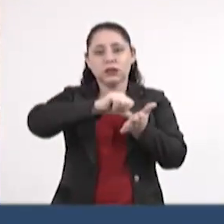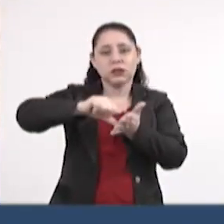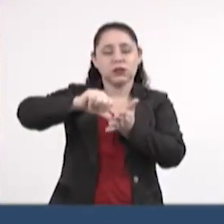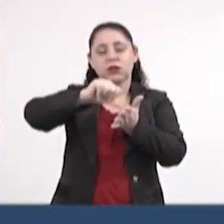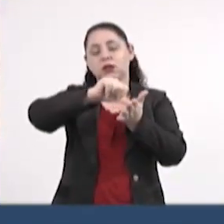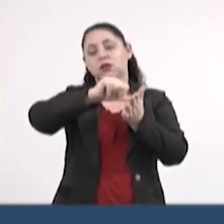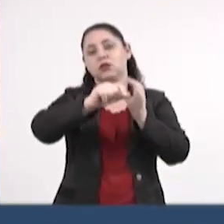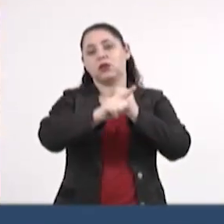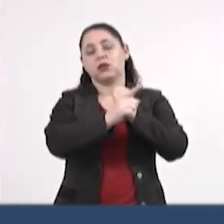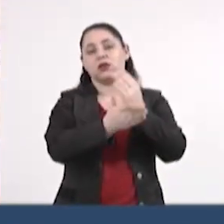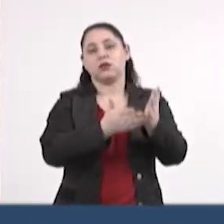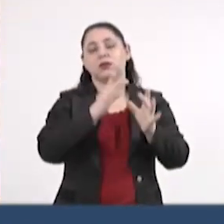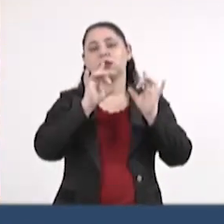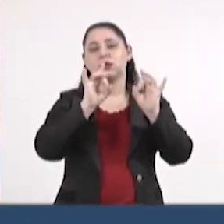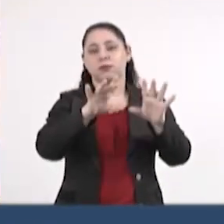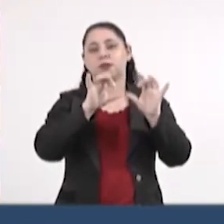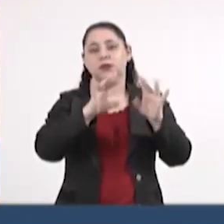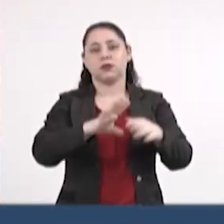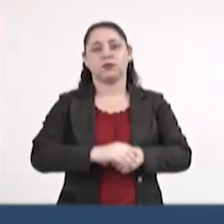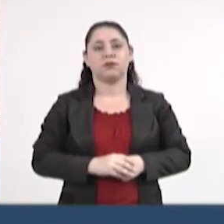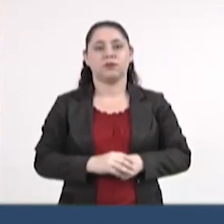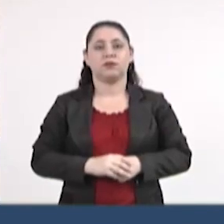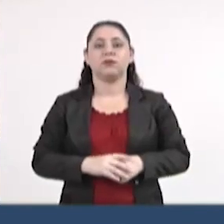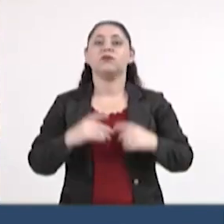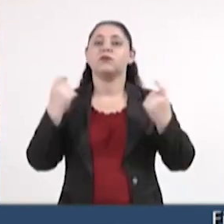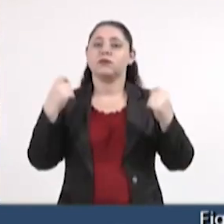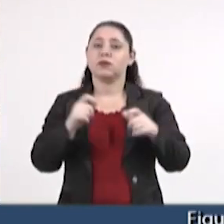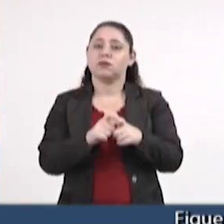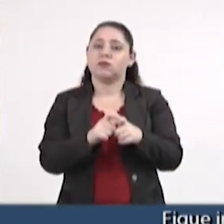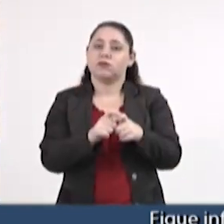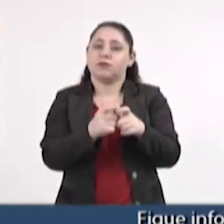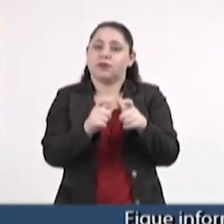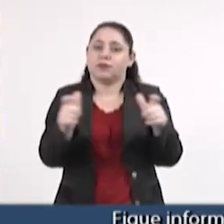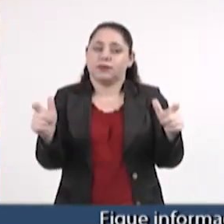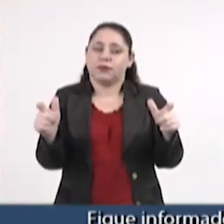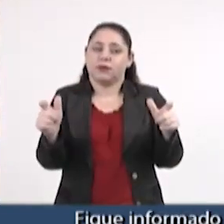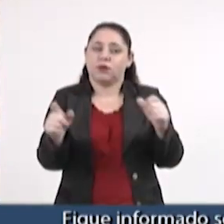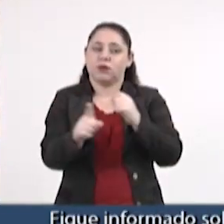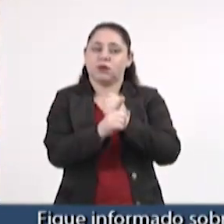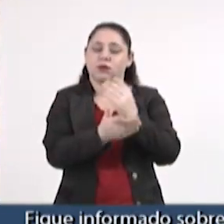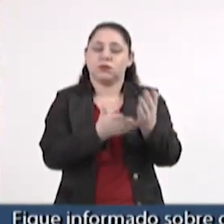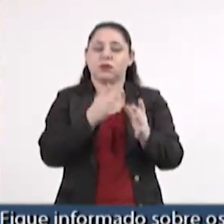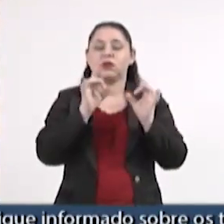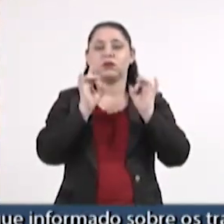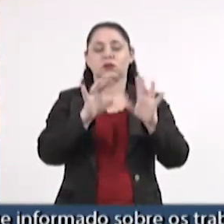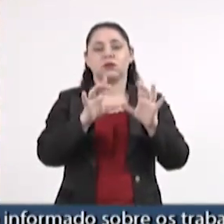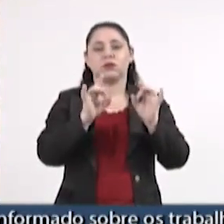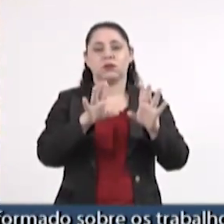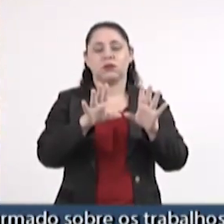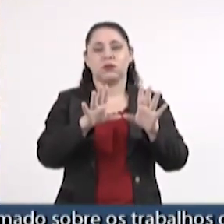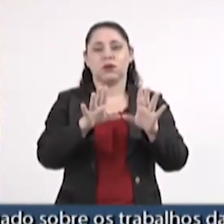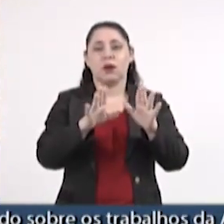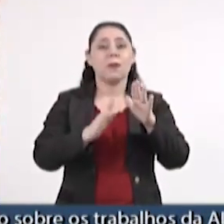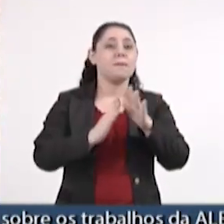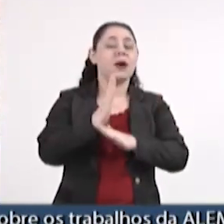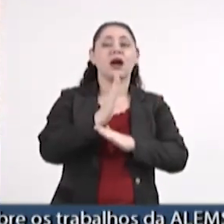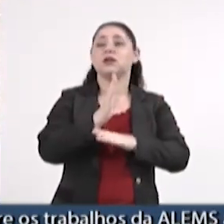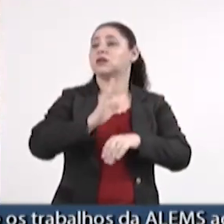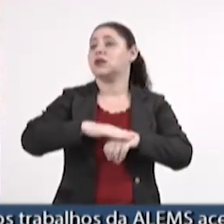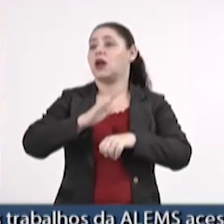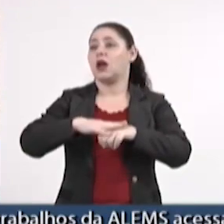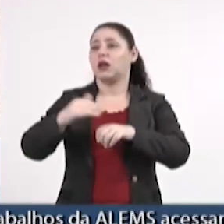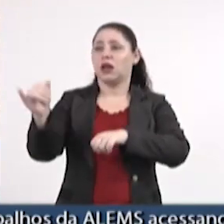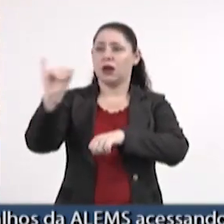atendimento especializados. A gente precisa ampliar os centros de atendimento especializados para além das capitais.